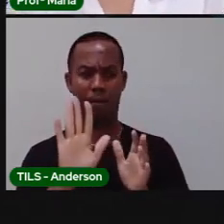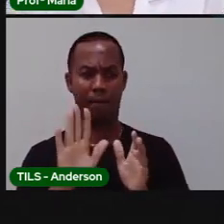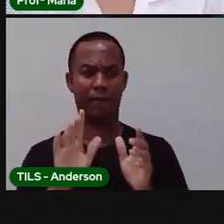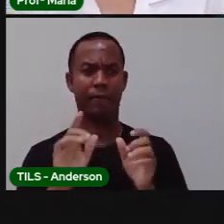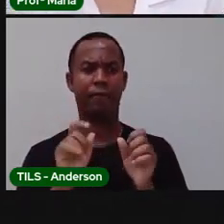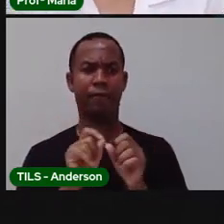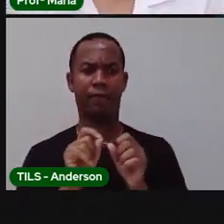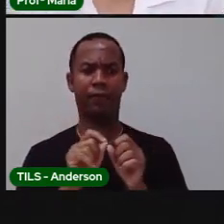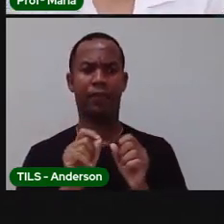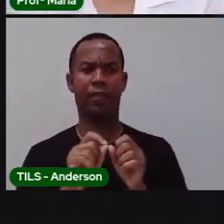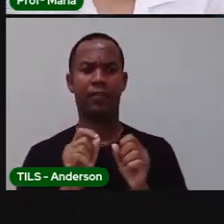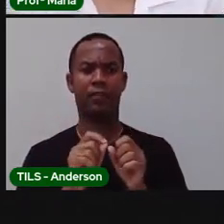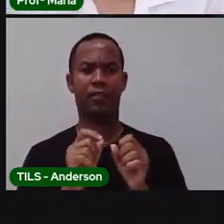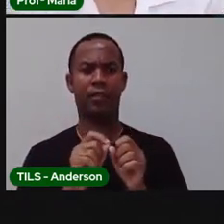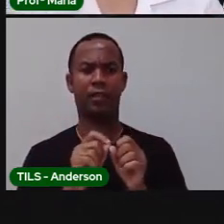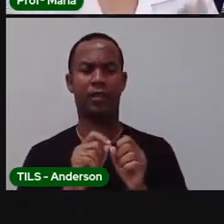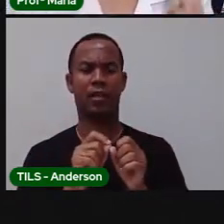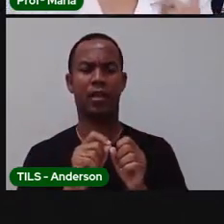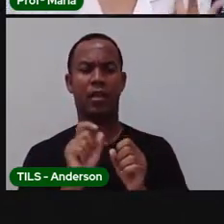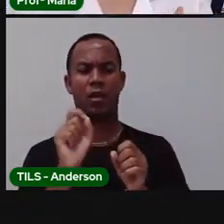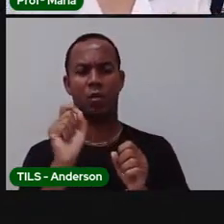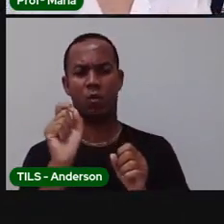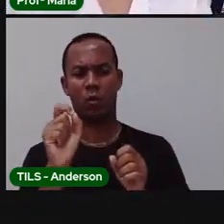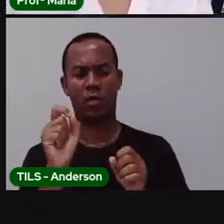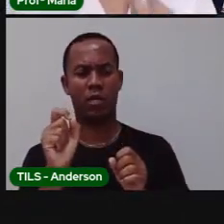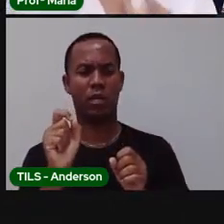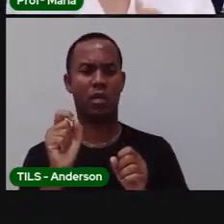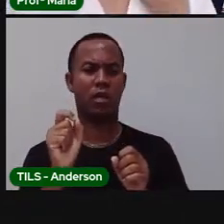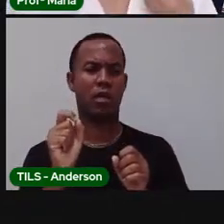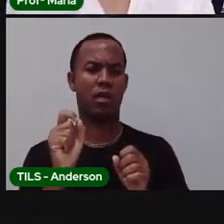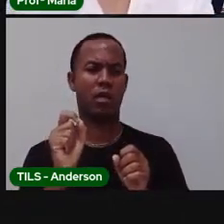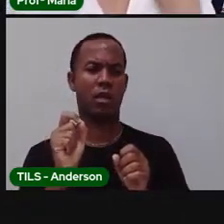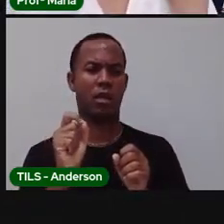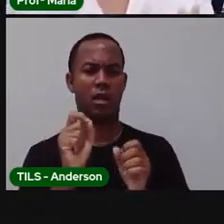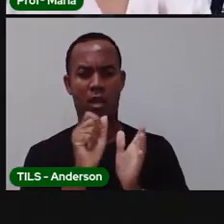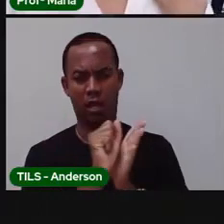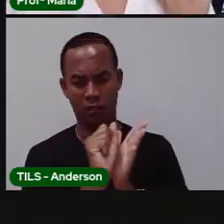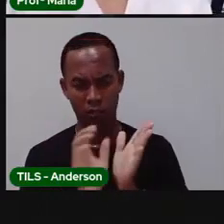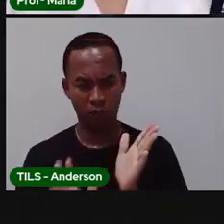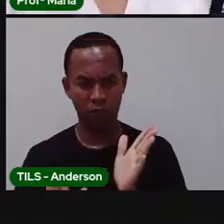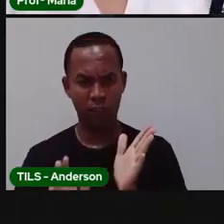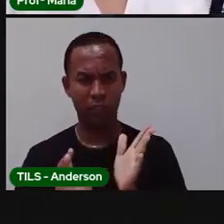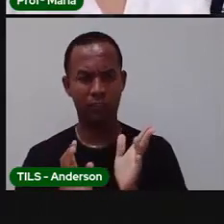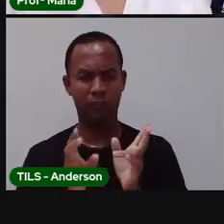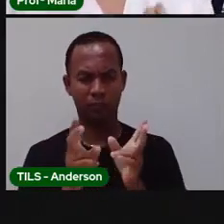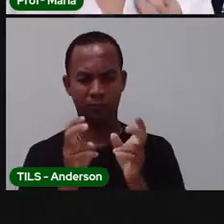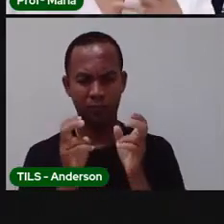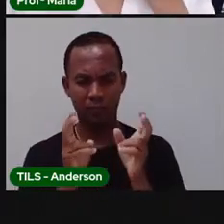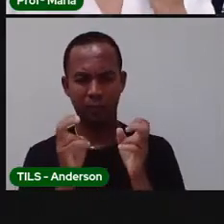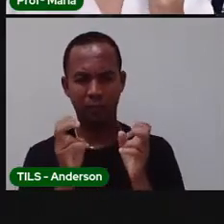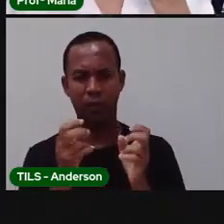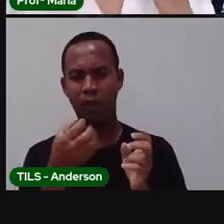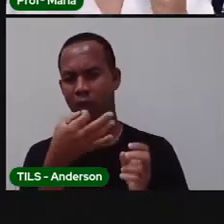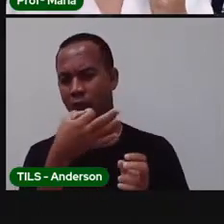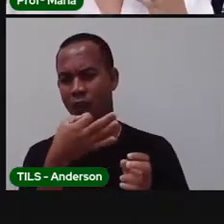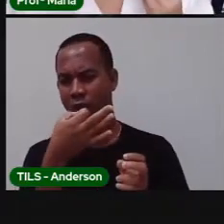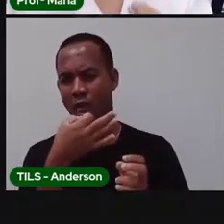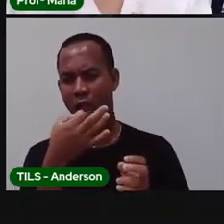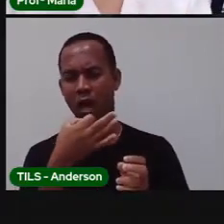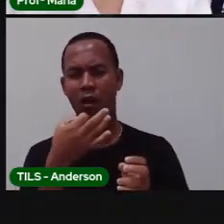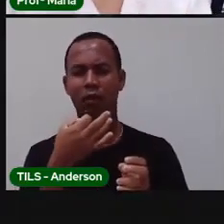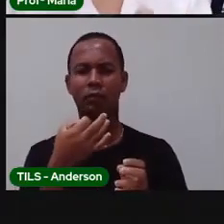o exercício, né? De você estar falando e percebendo quantas vezes você faz esses